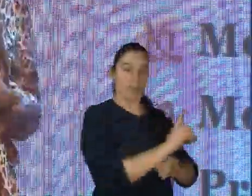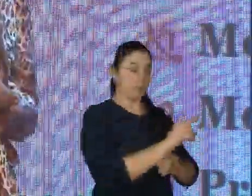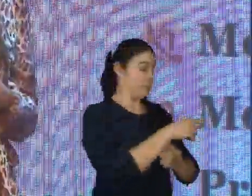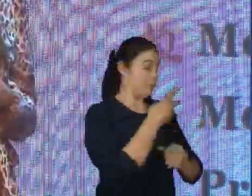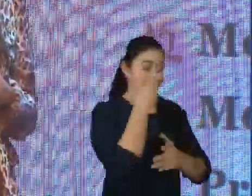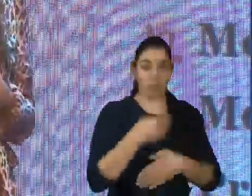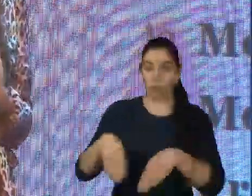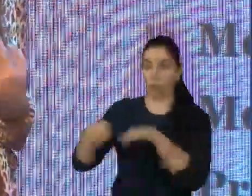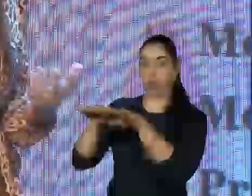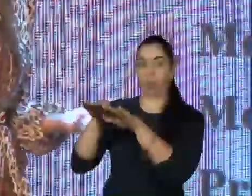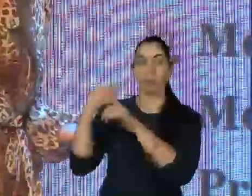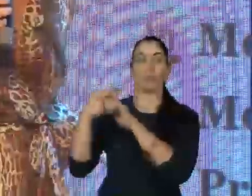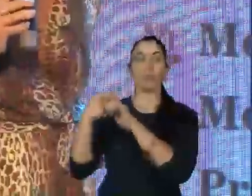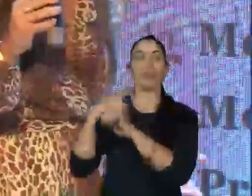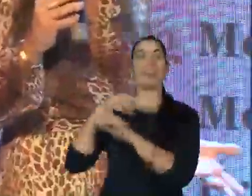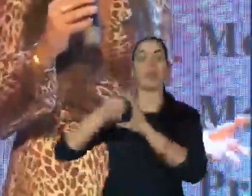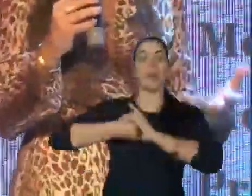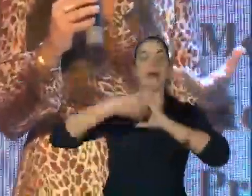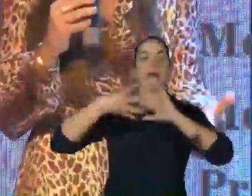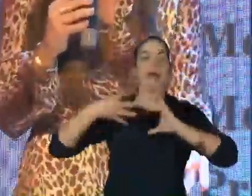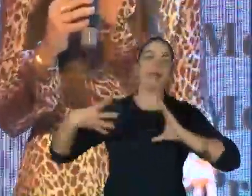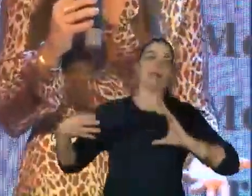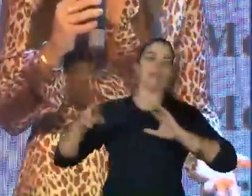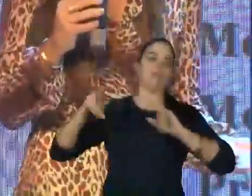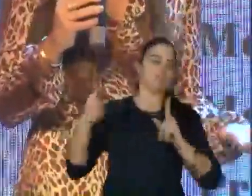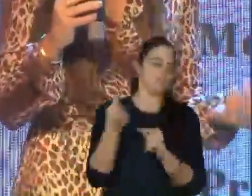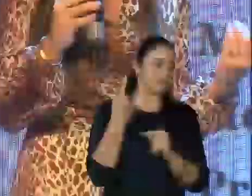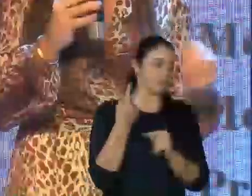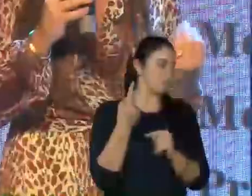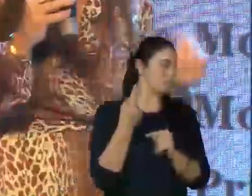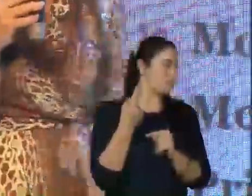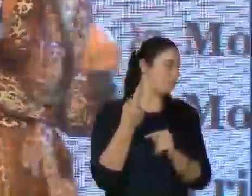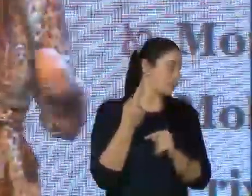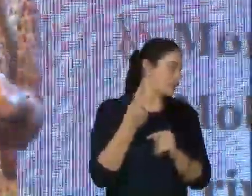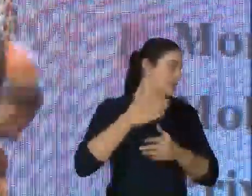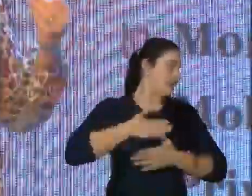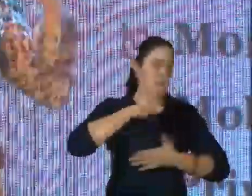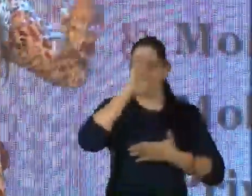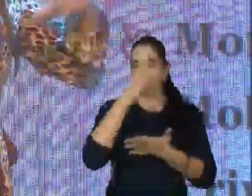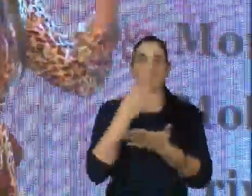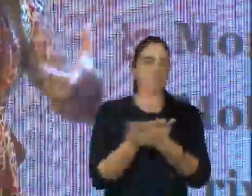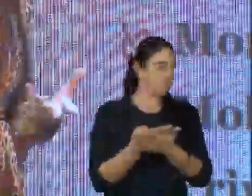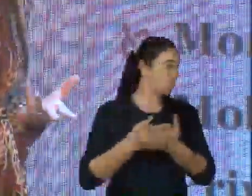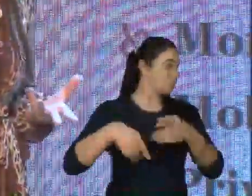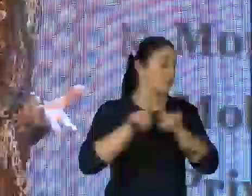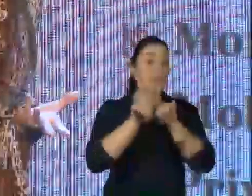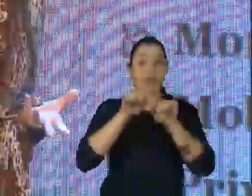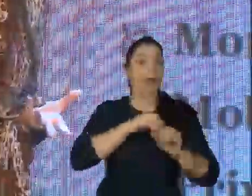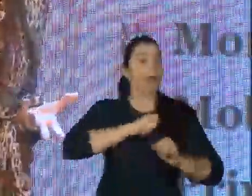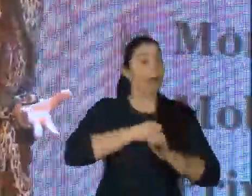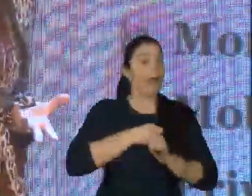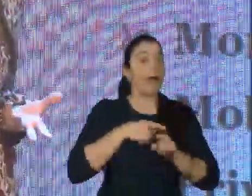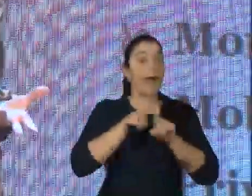tanto quanto nós, porque têm uma deficiência, porque têm uma diferença? Eu acho que a gente ainda está caminhando